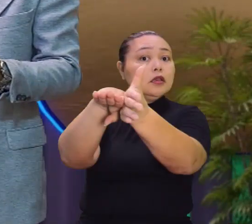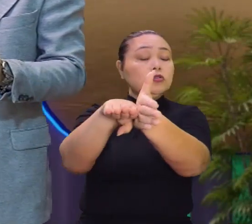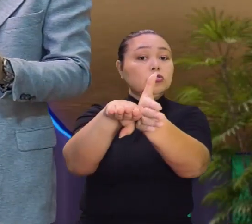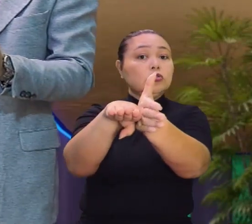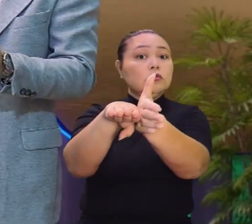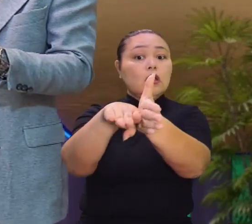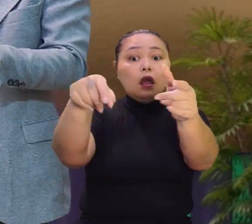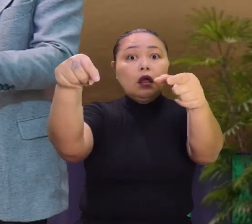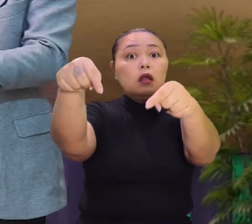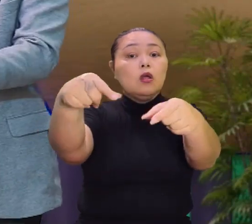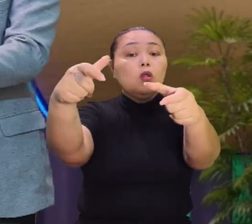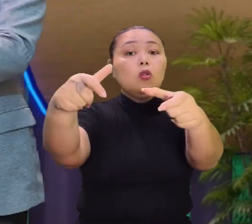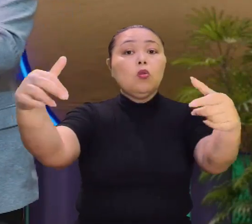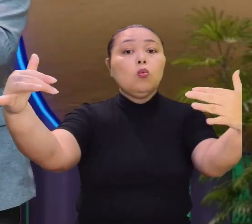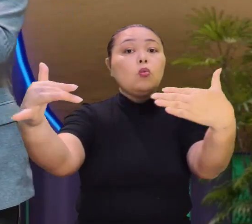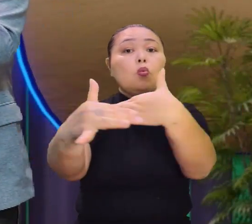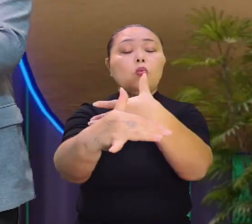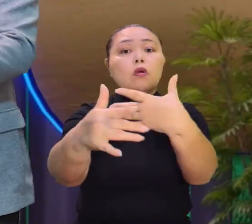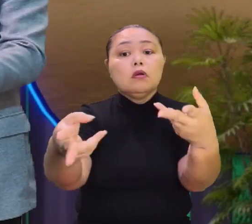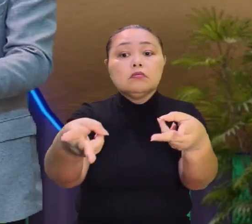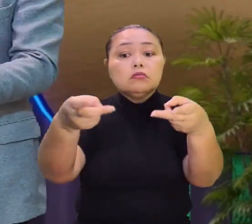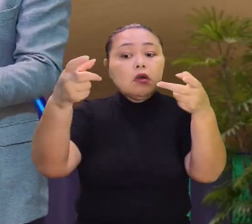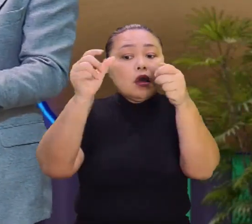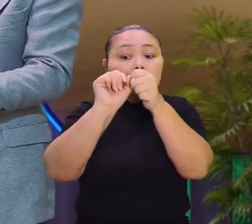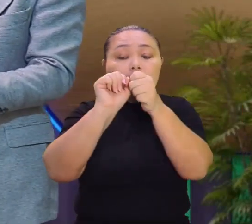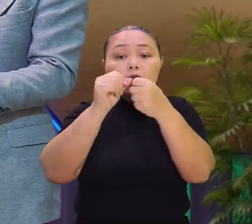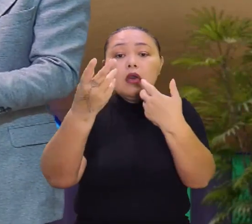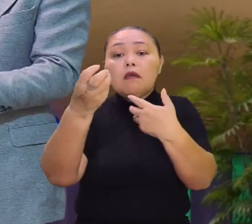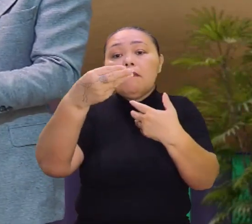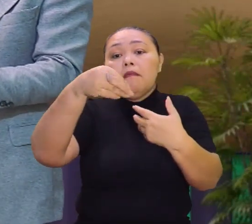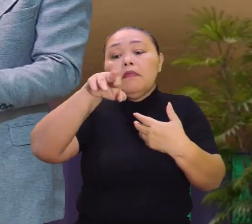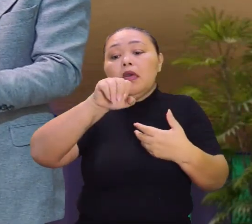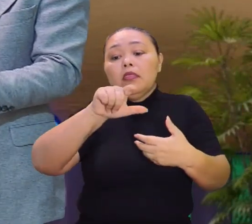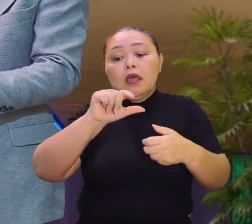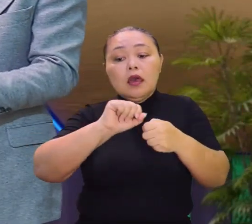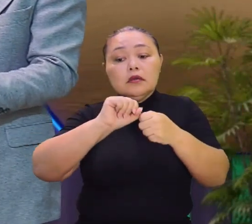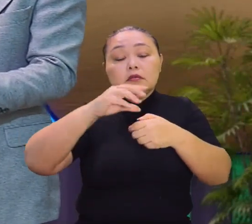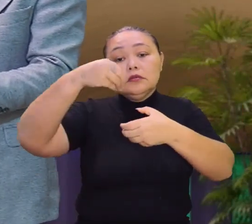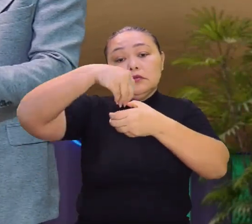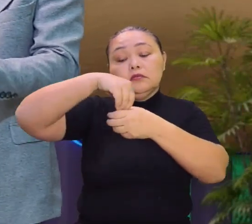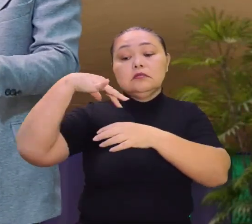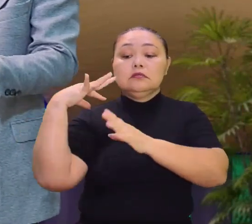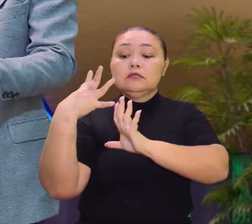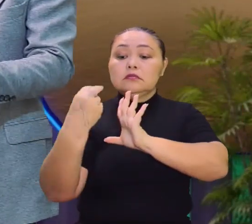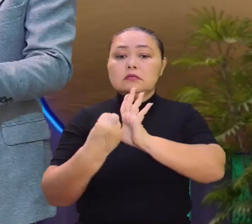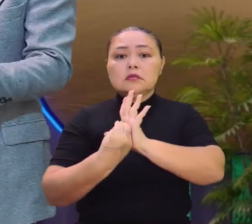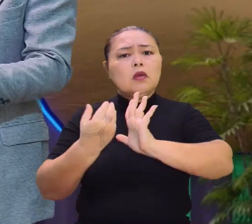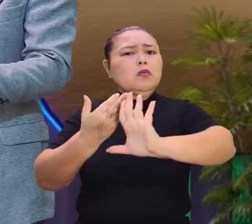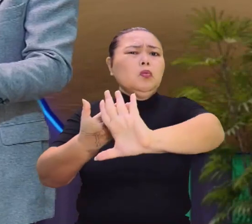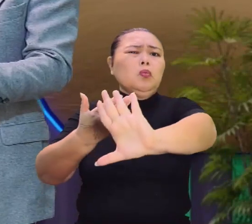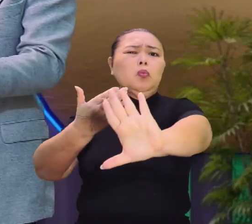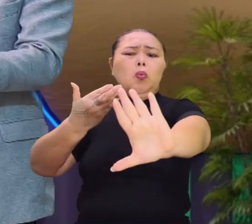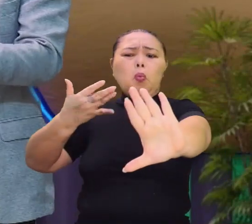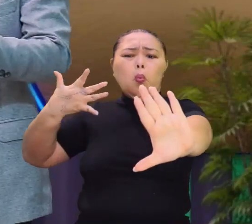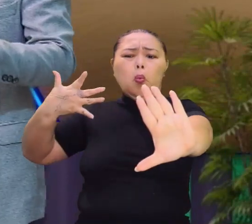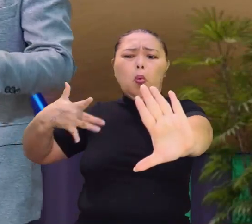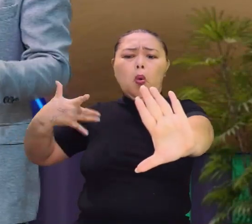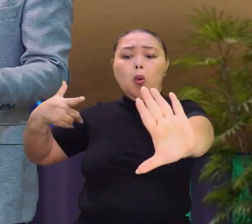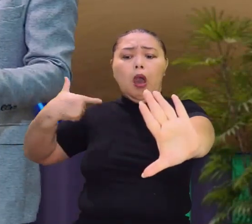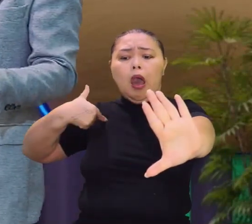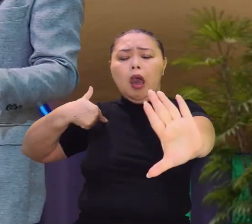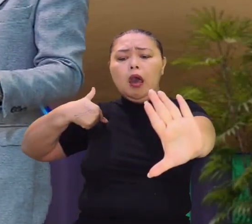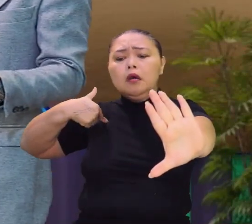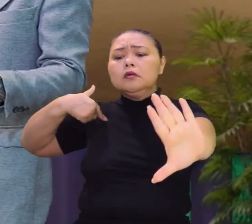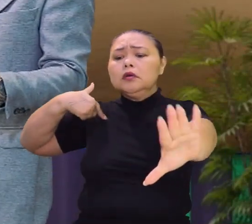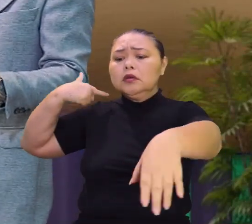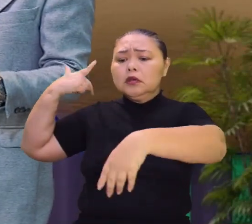nesses centros de retirada desse minério de dentro da Amazônia, é muito distante. São milhares de